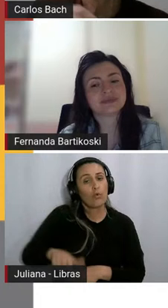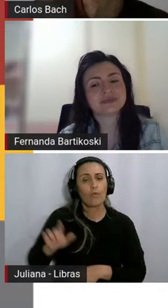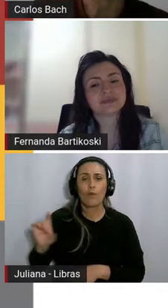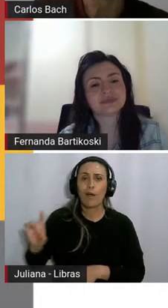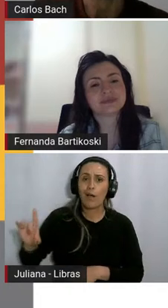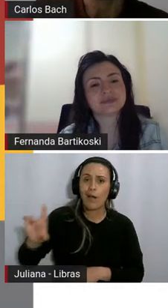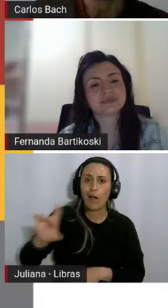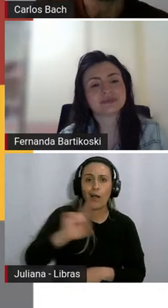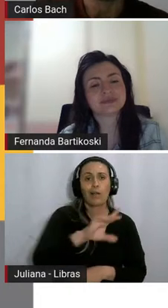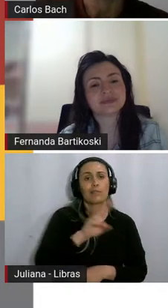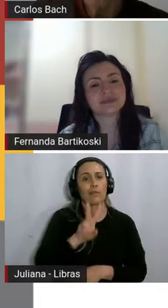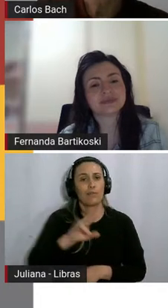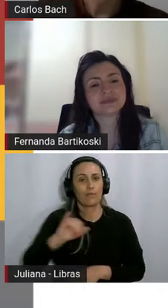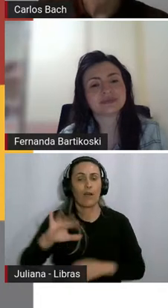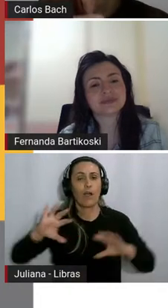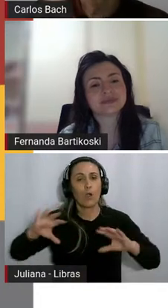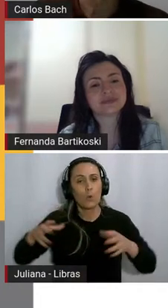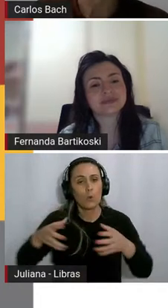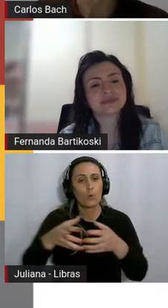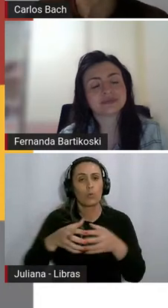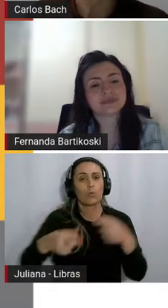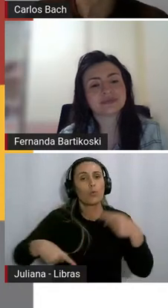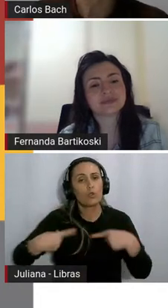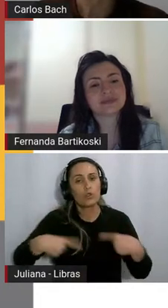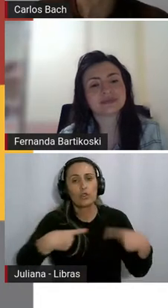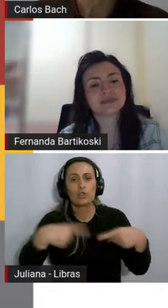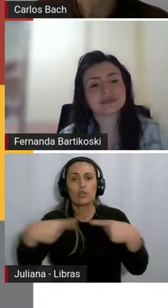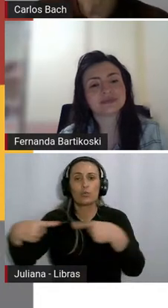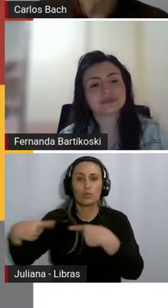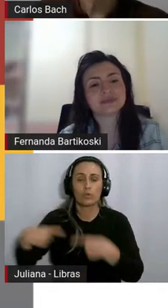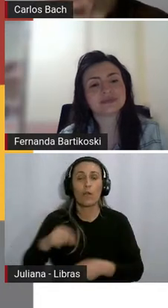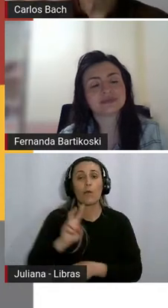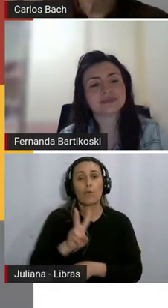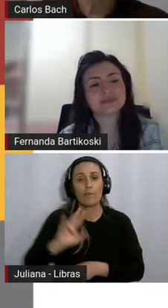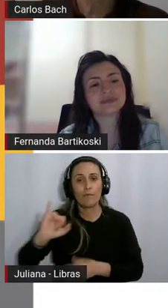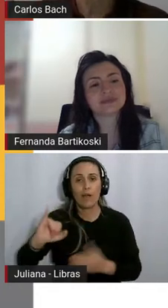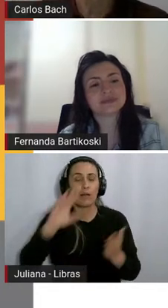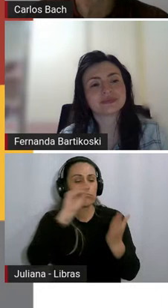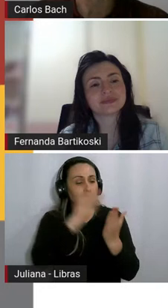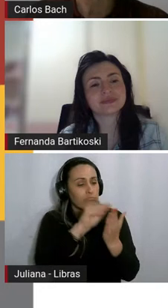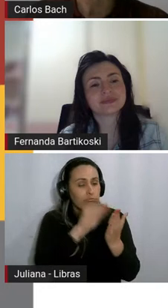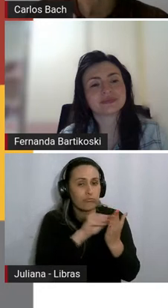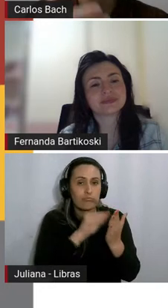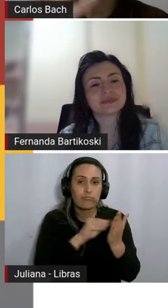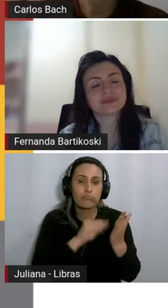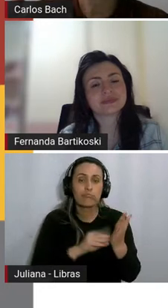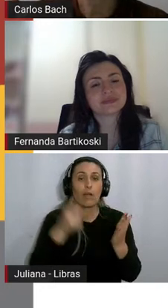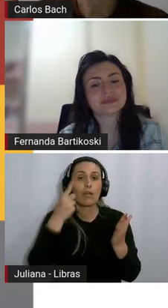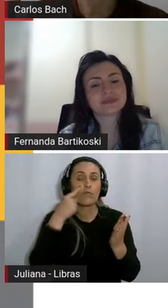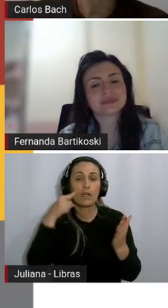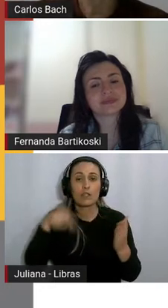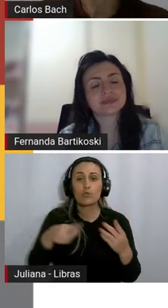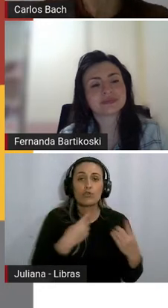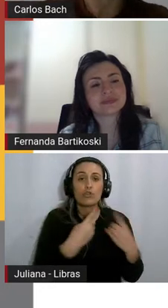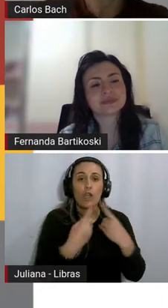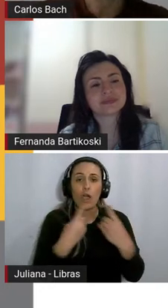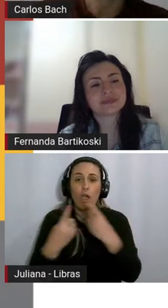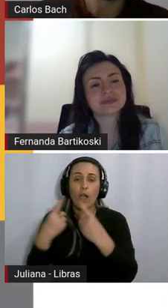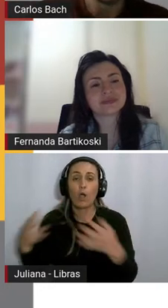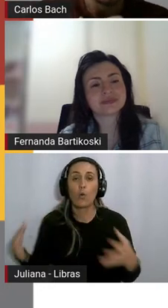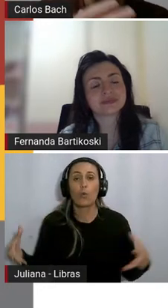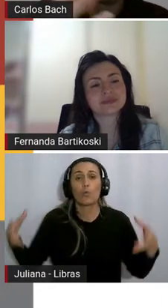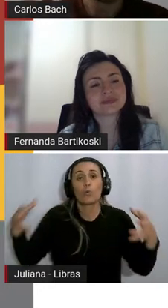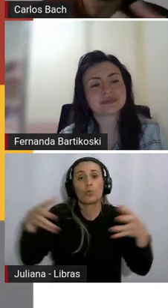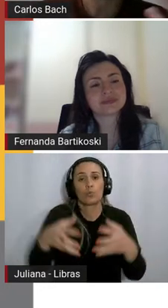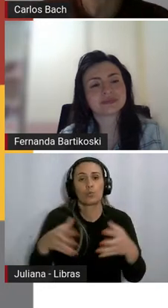essa discussão interna ali no grupo vai anotar vai fazer esse grande diálogo com o restante da turma porque depois